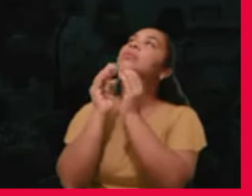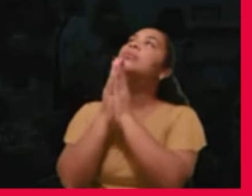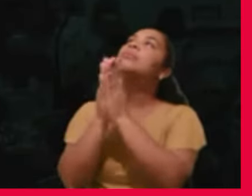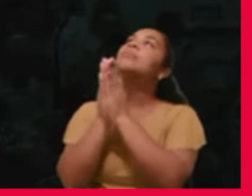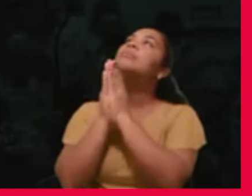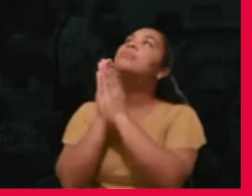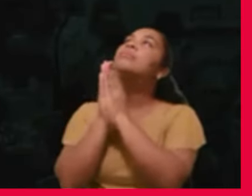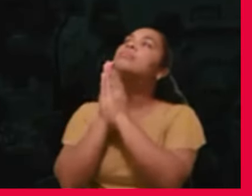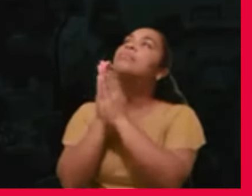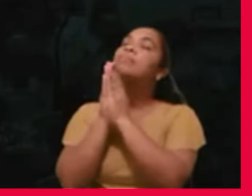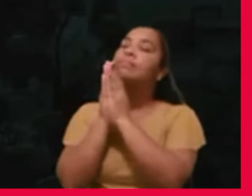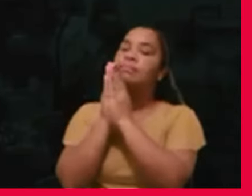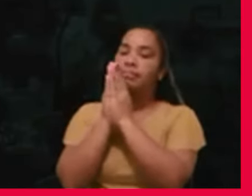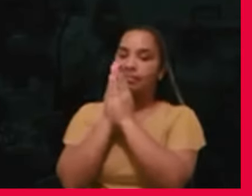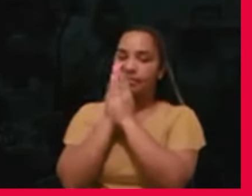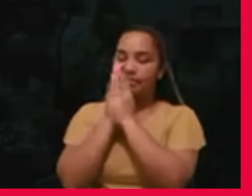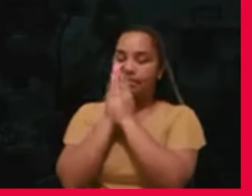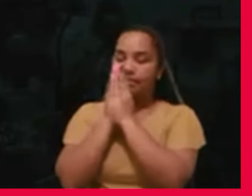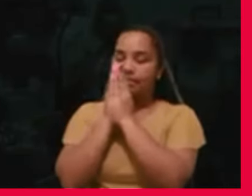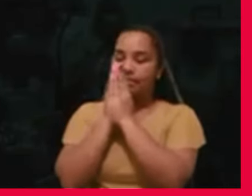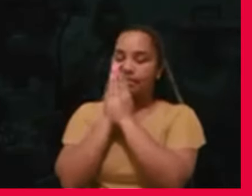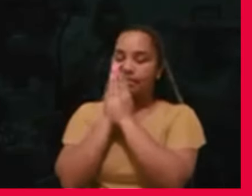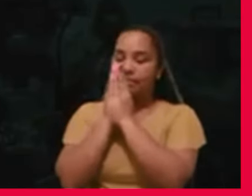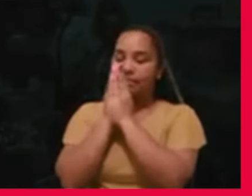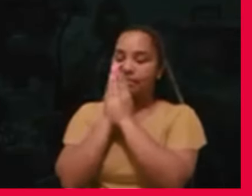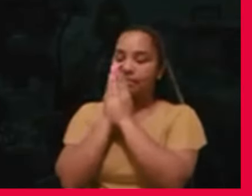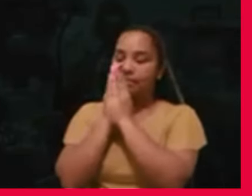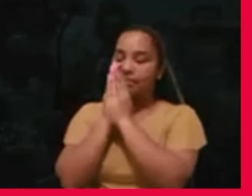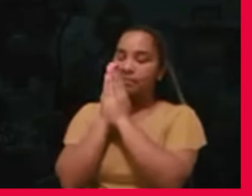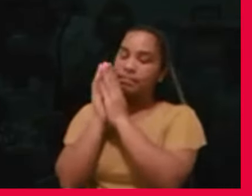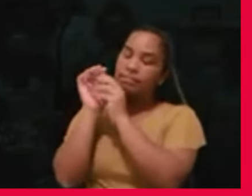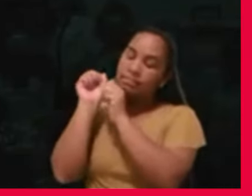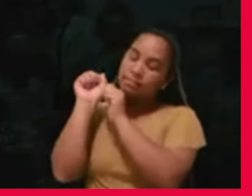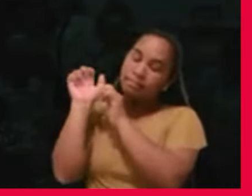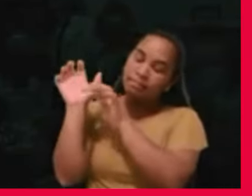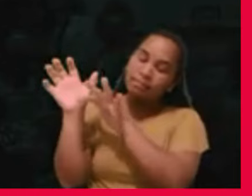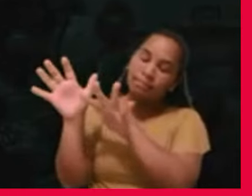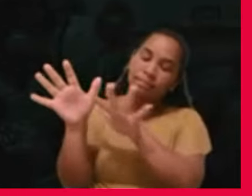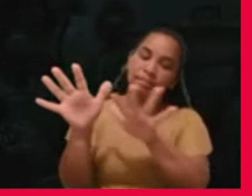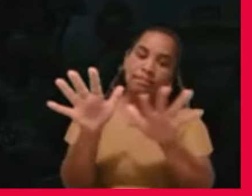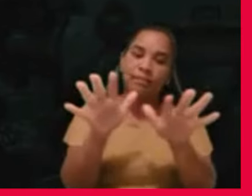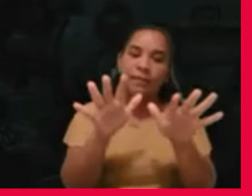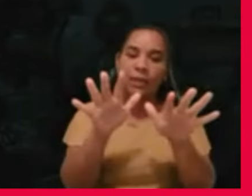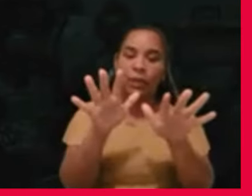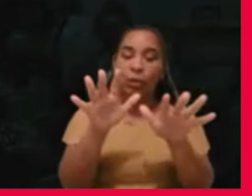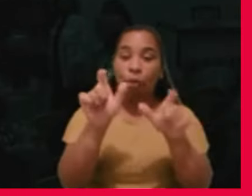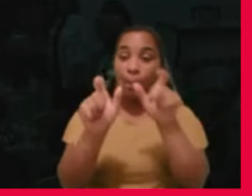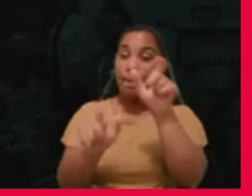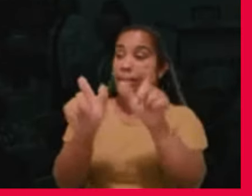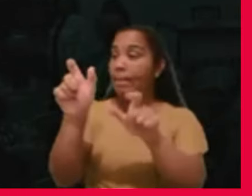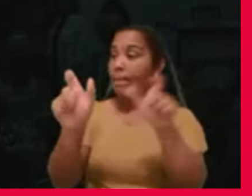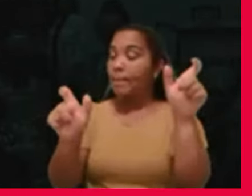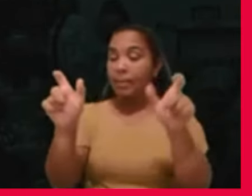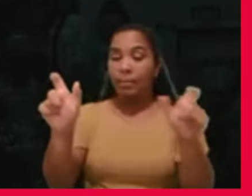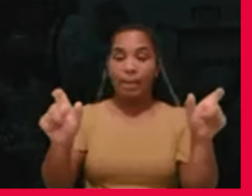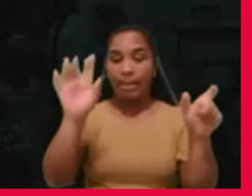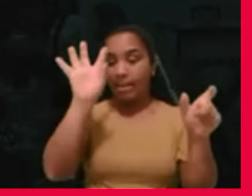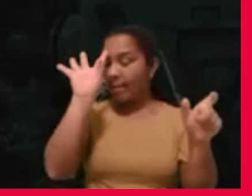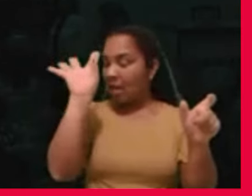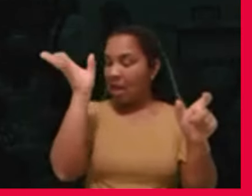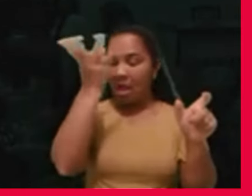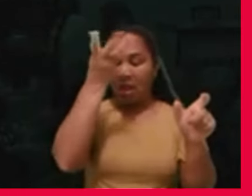em favor dos companheiros de mediunidade que irão